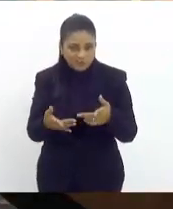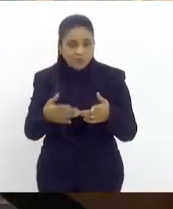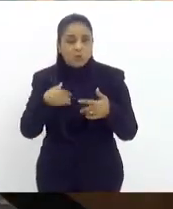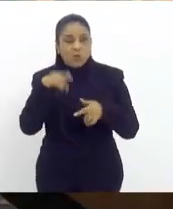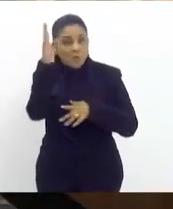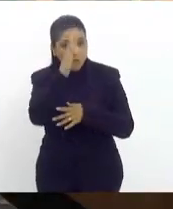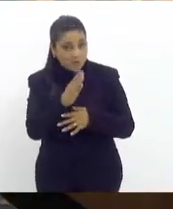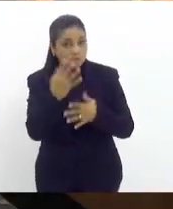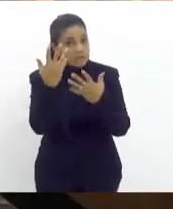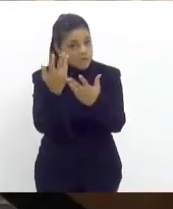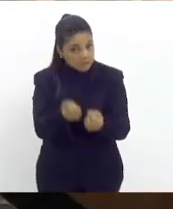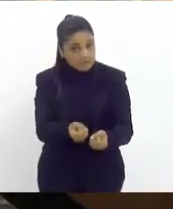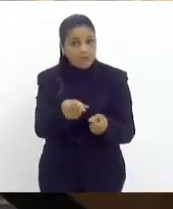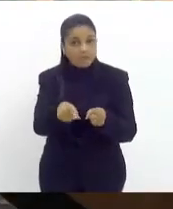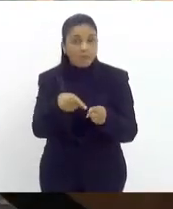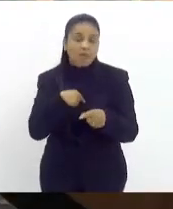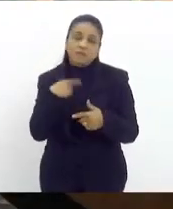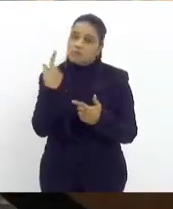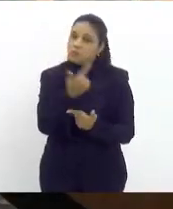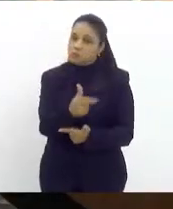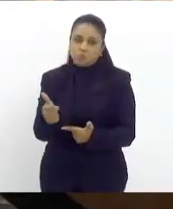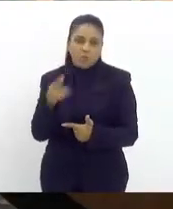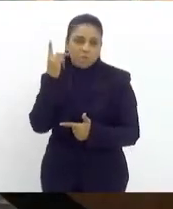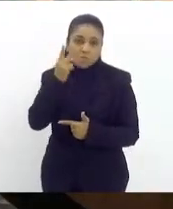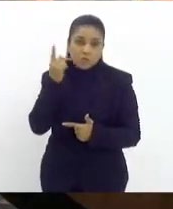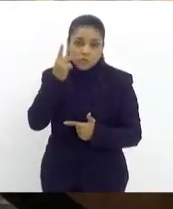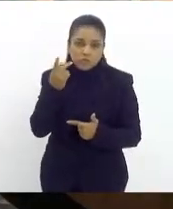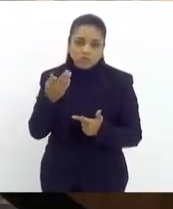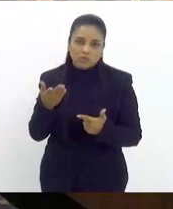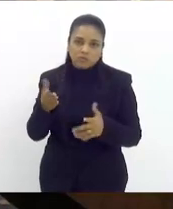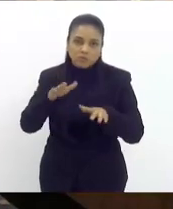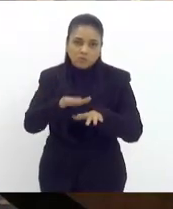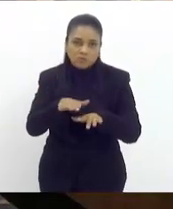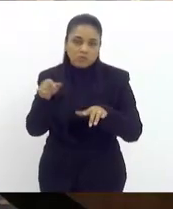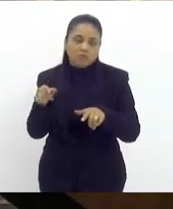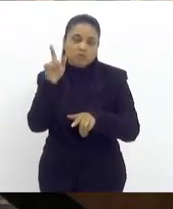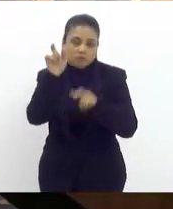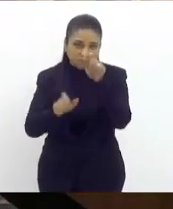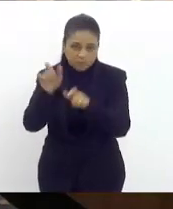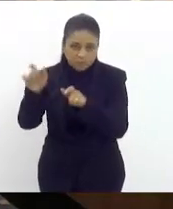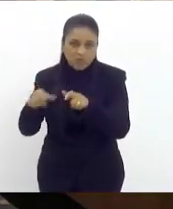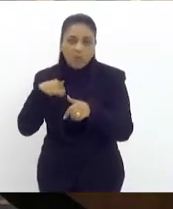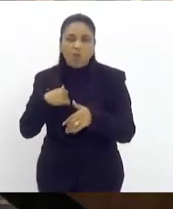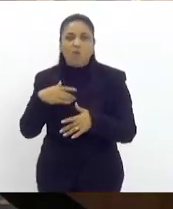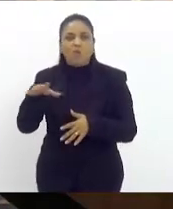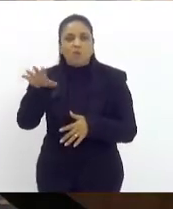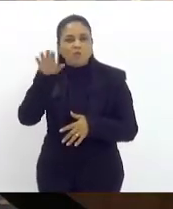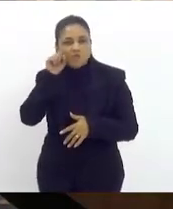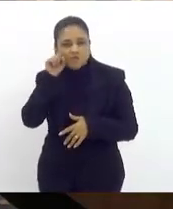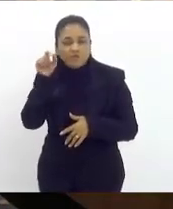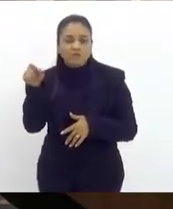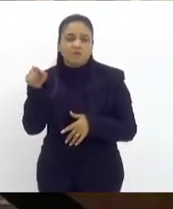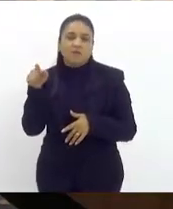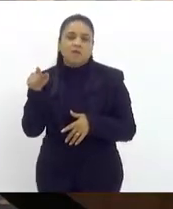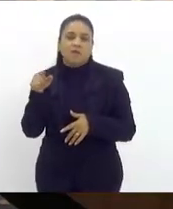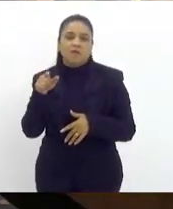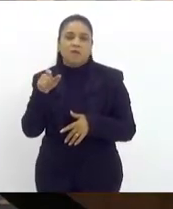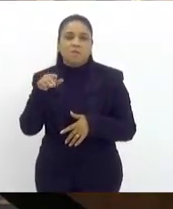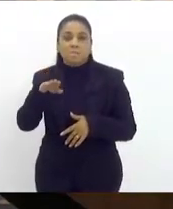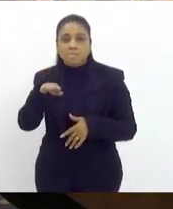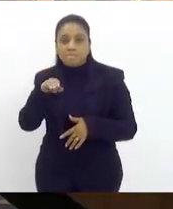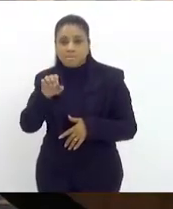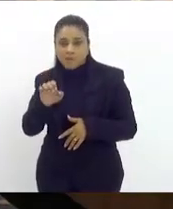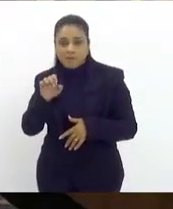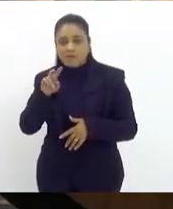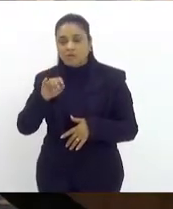mas ele não tem políticas de inserção eu ouvi da dona Ivone mãe do Moice a primeira coisa que ela me